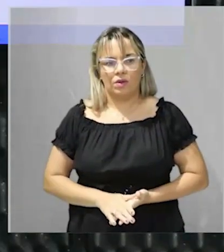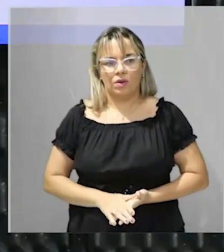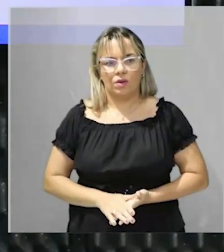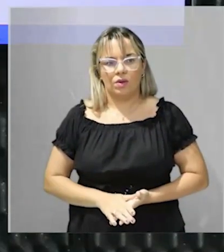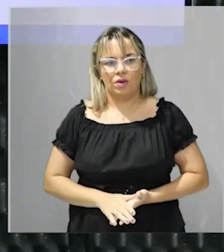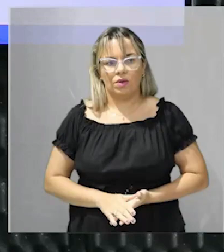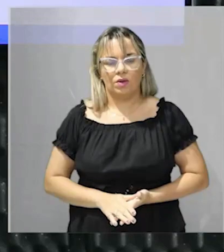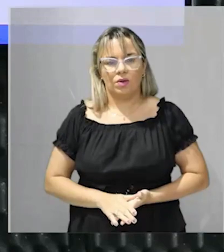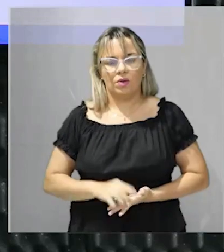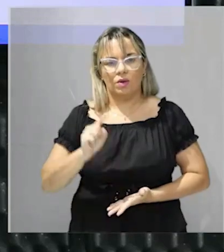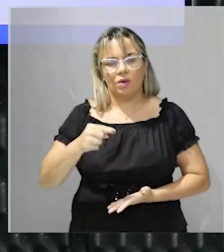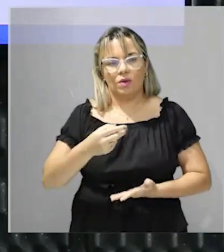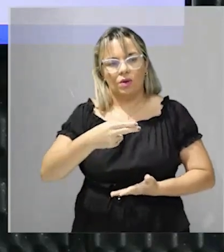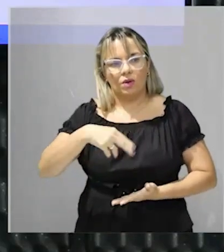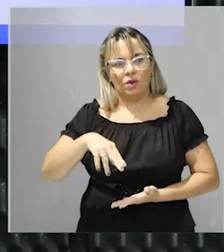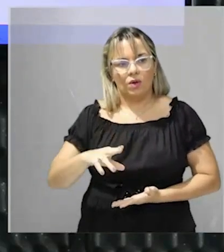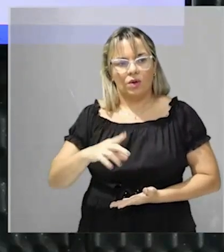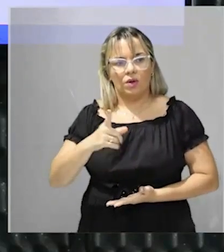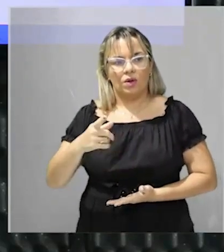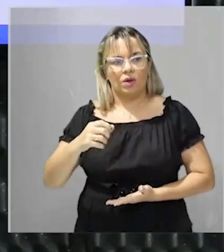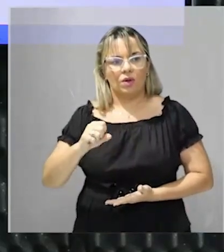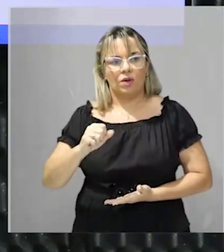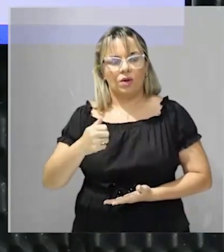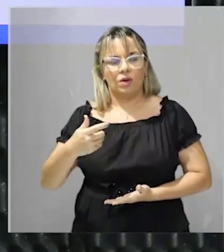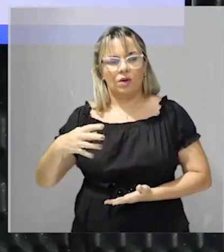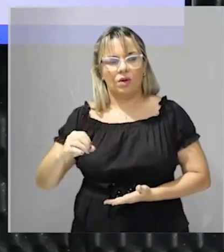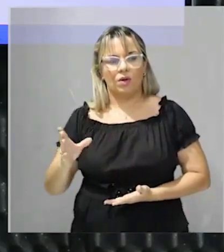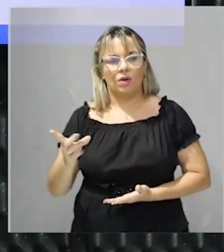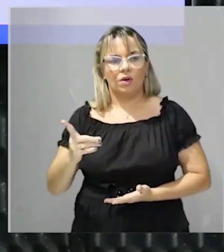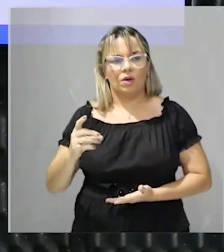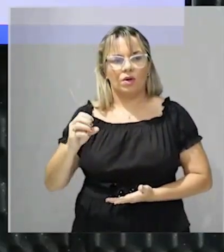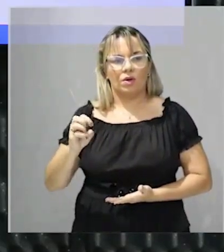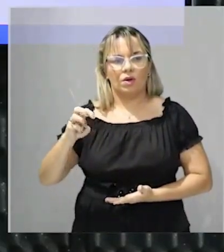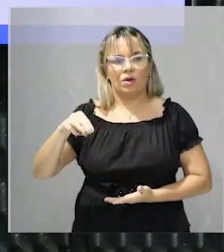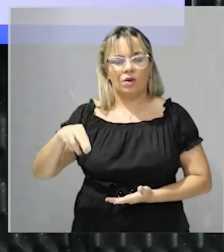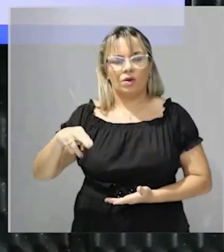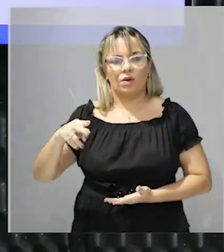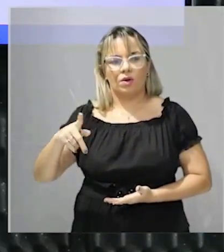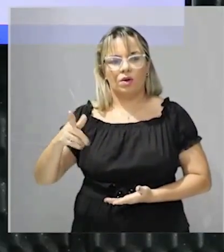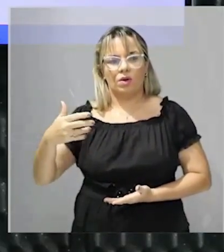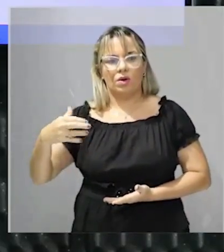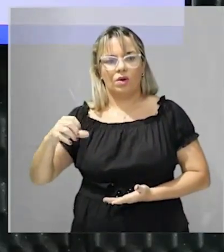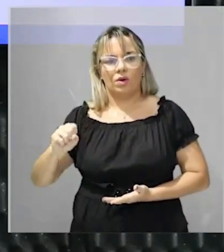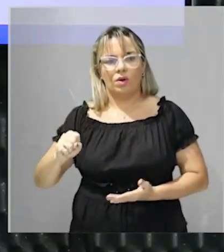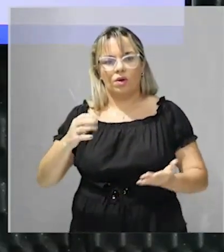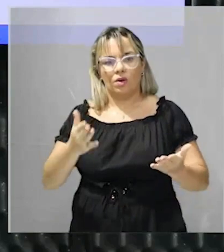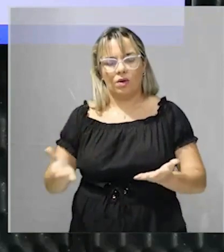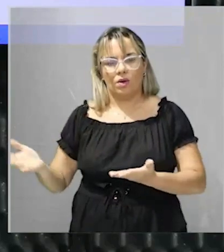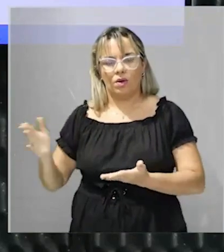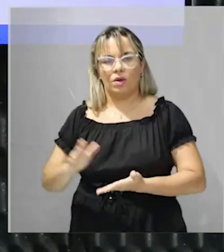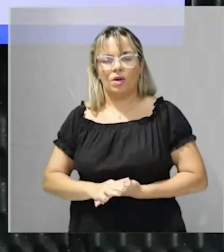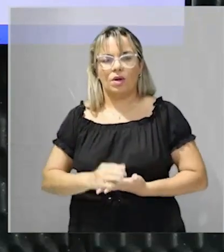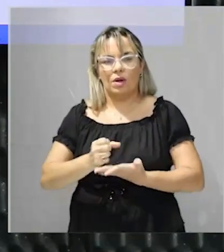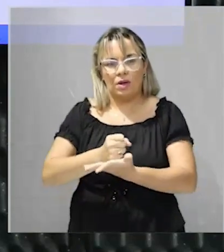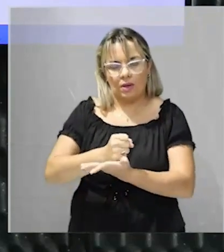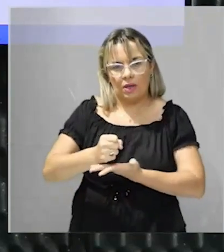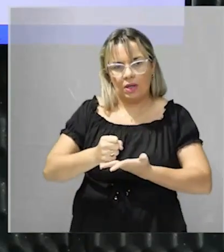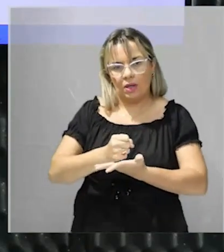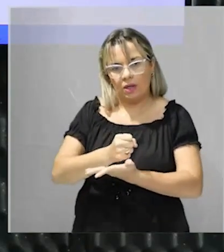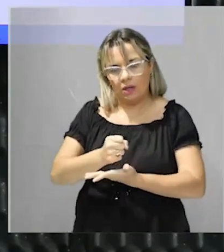o primeiro chefe que o Haiti é um nome basicamente quando ele fala